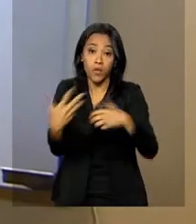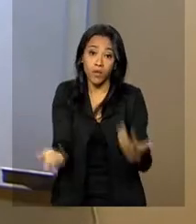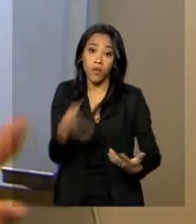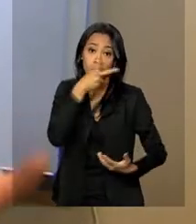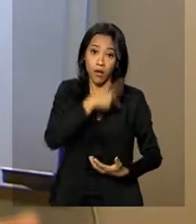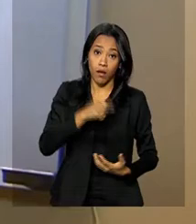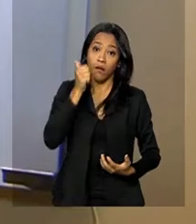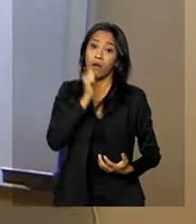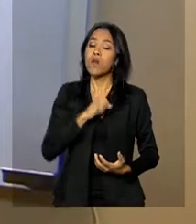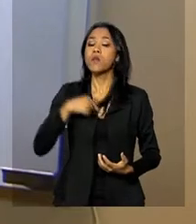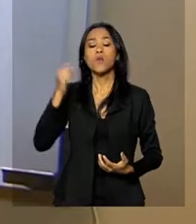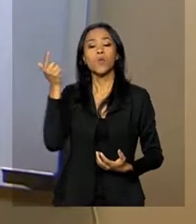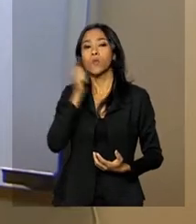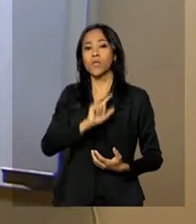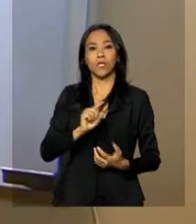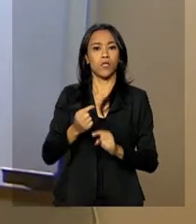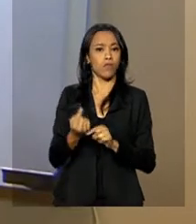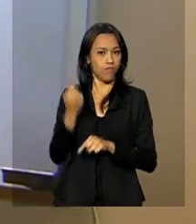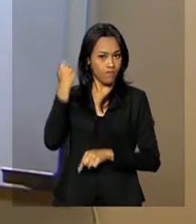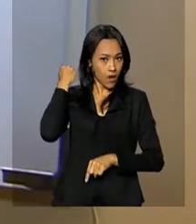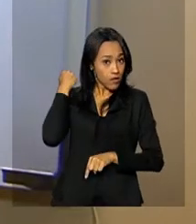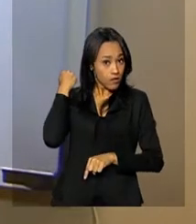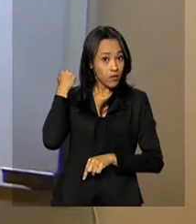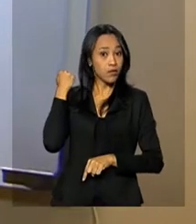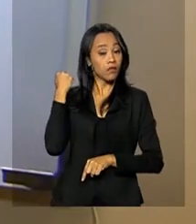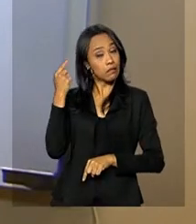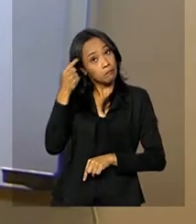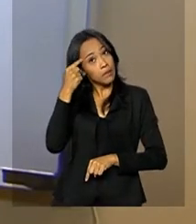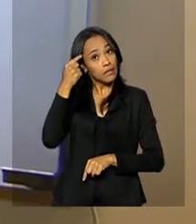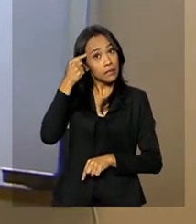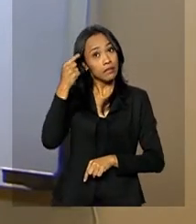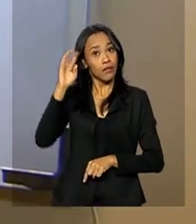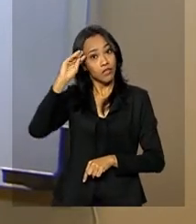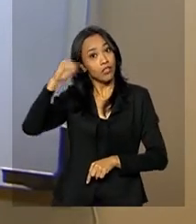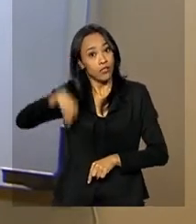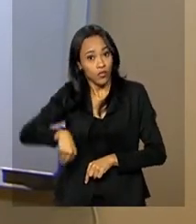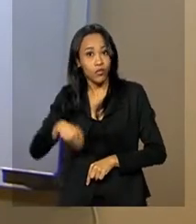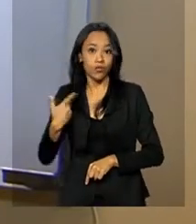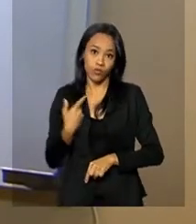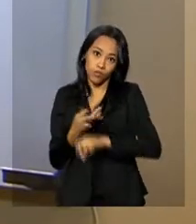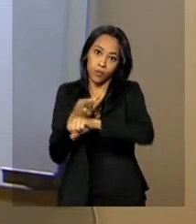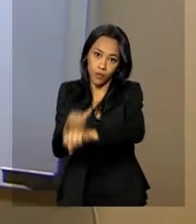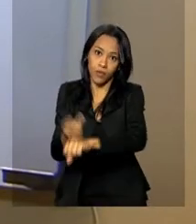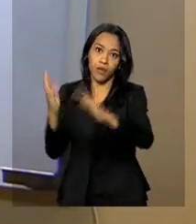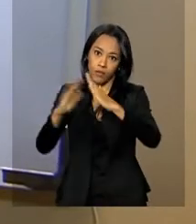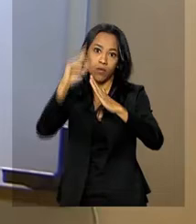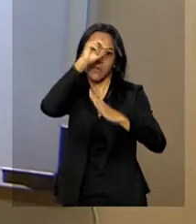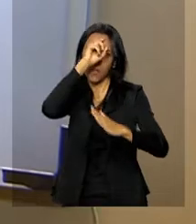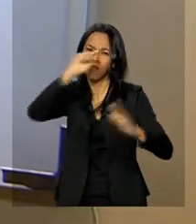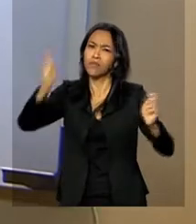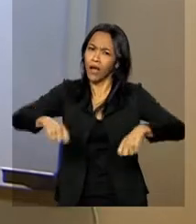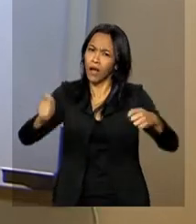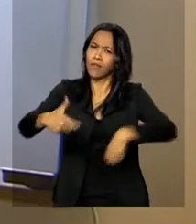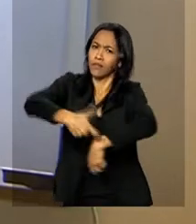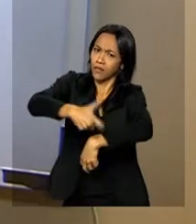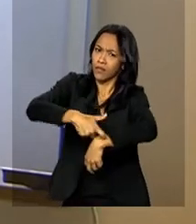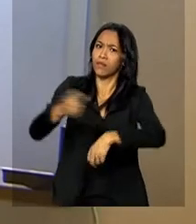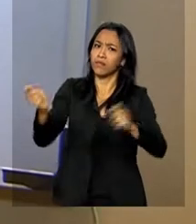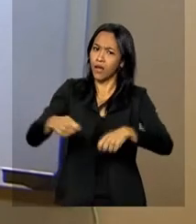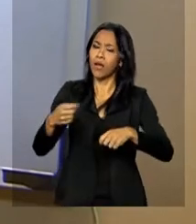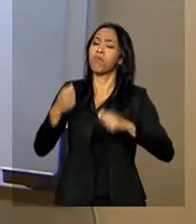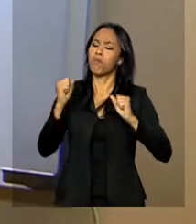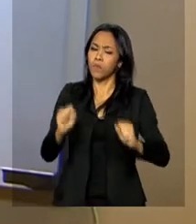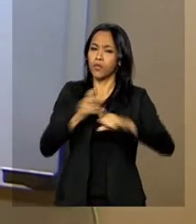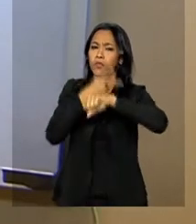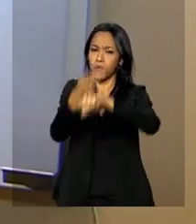que não conseguiram naquela época, muitas vezes, uma hipótese é que eles tenham desistido. Mas a gente lembra que ainda há tempo, eles podem vir às